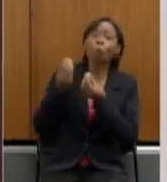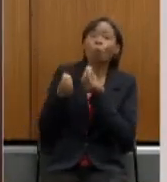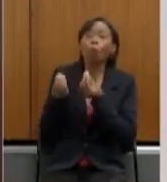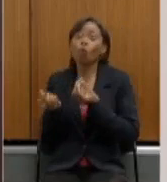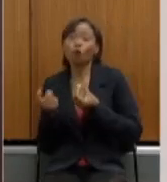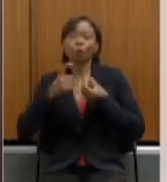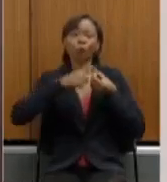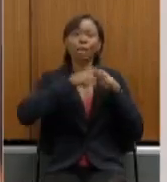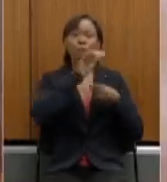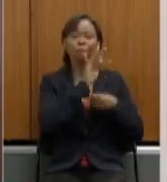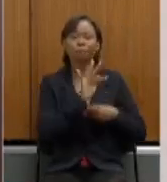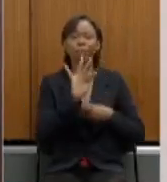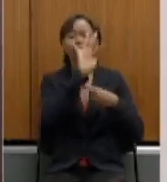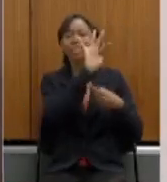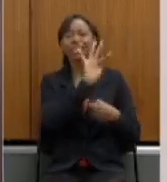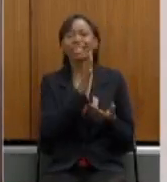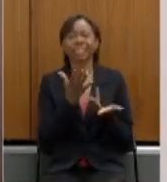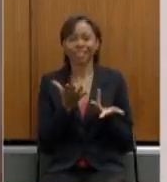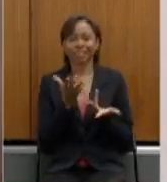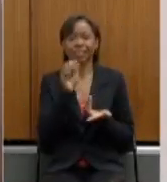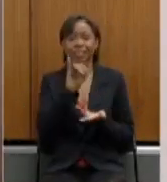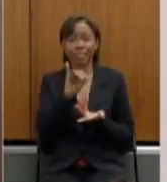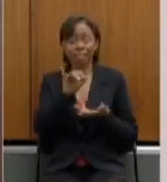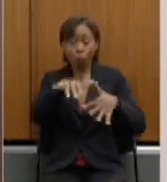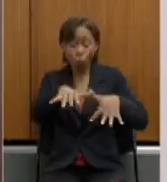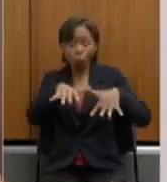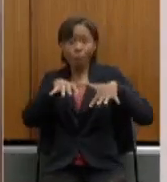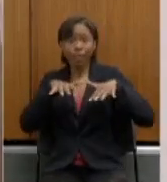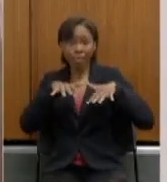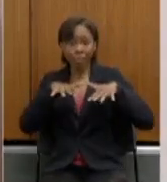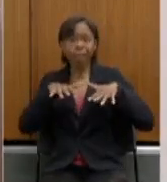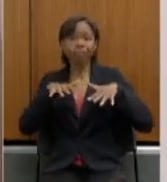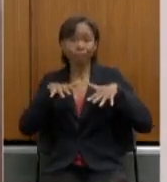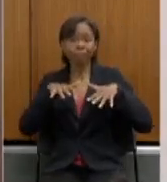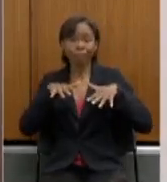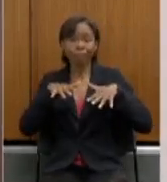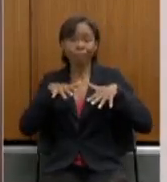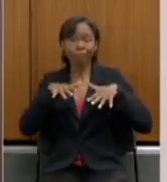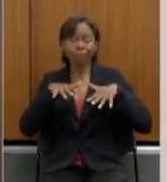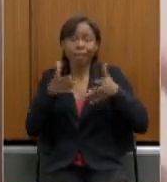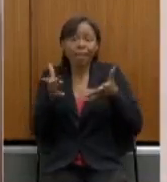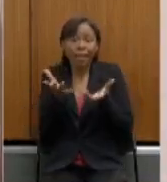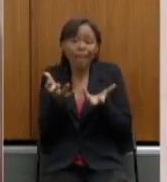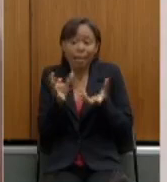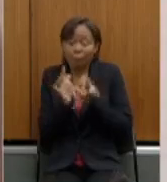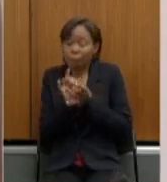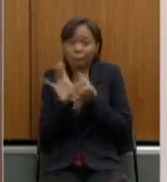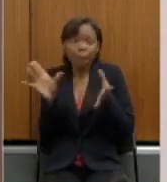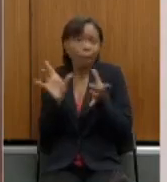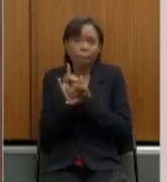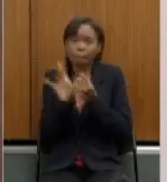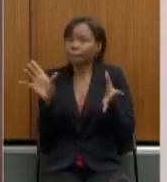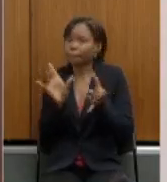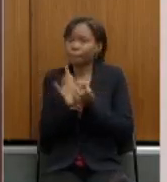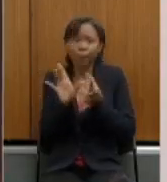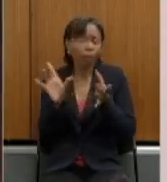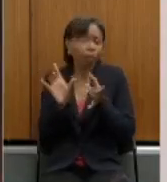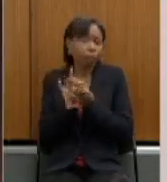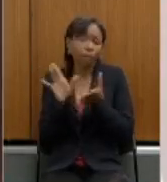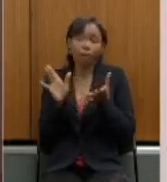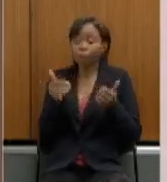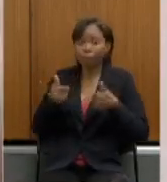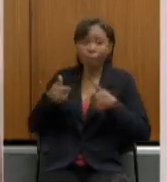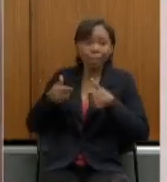se o comando do plenário da casa é que a gente libere quanto mais possível para